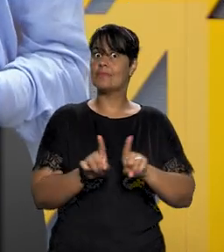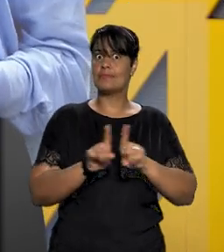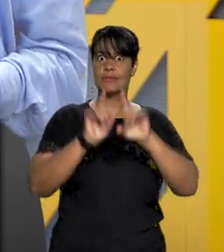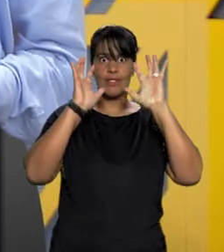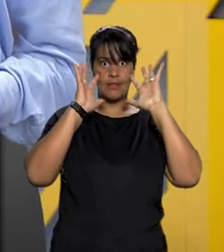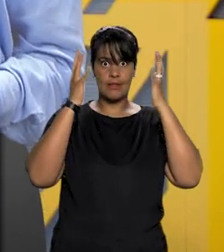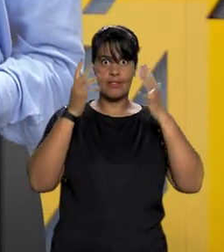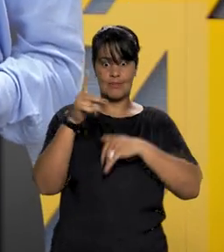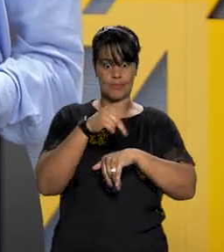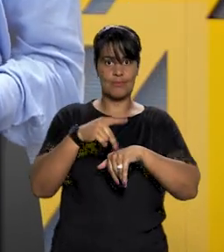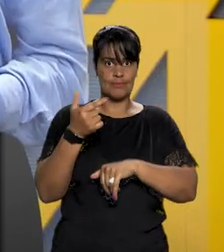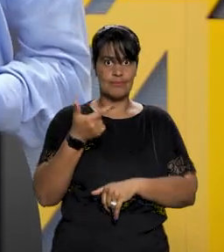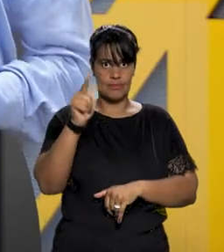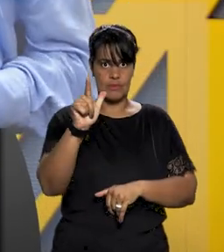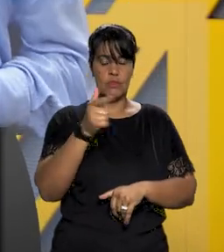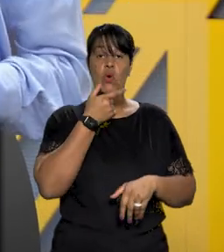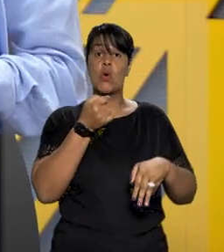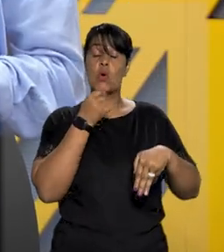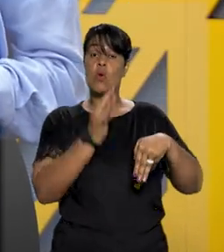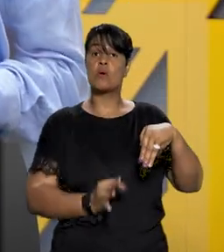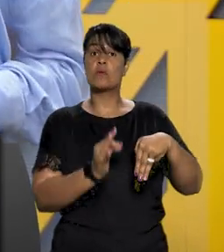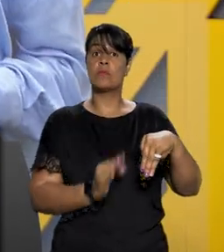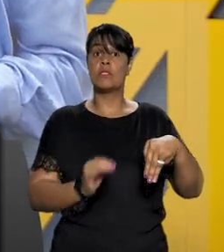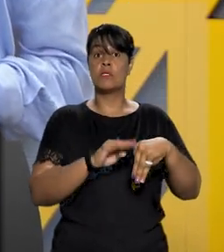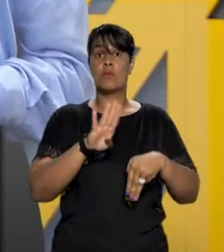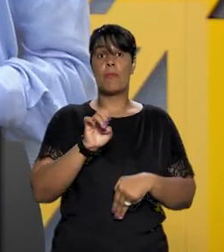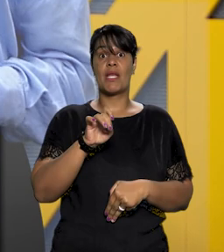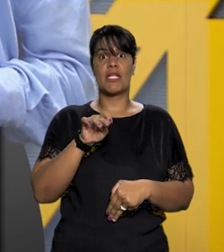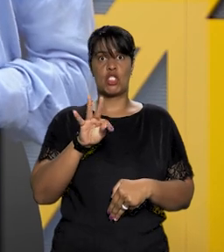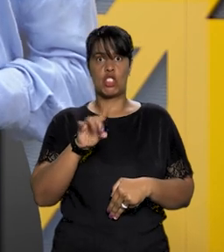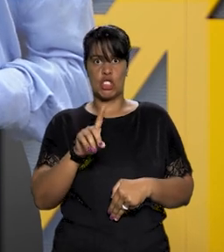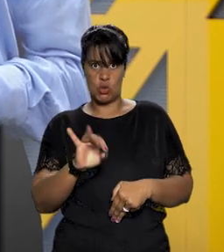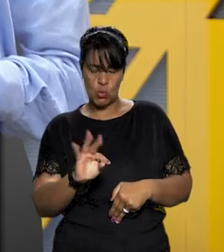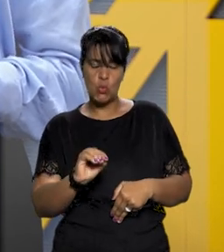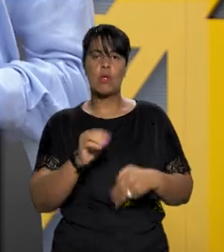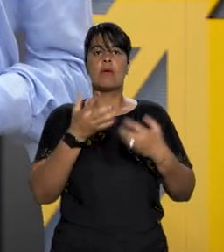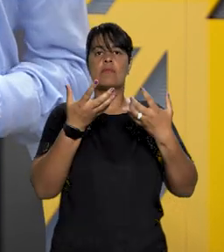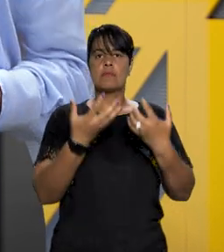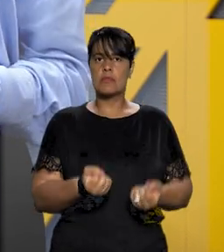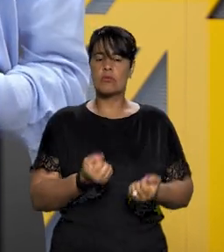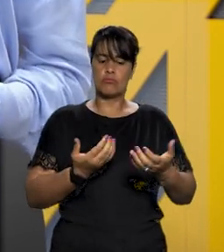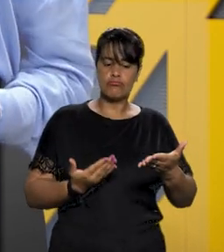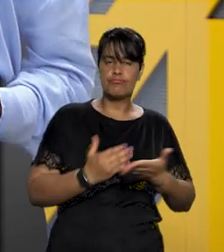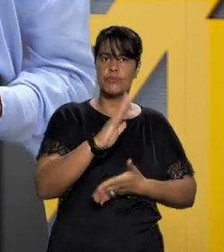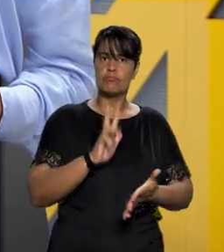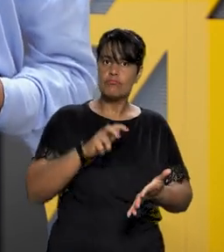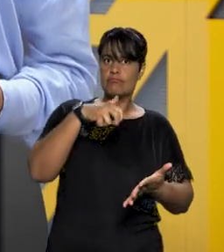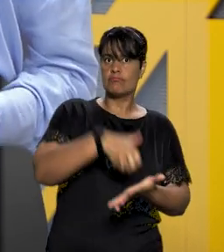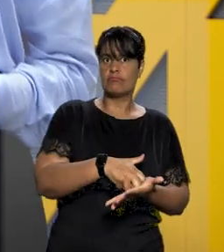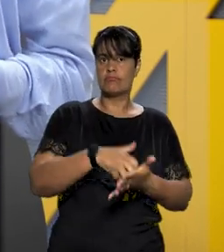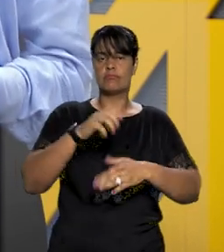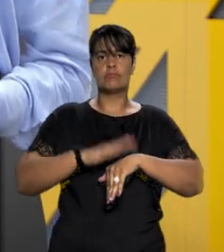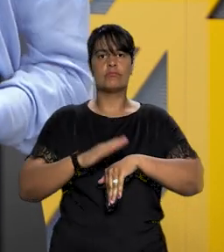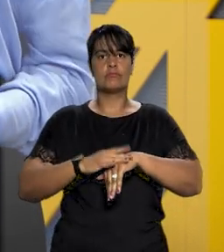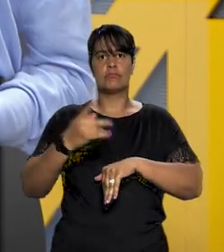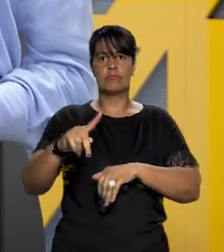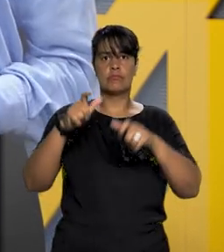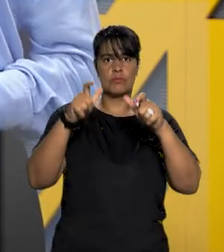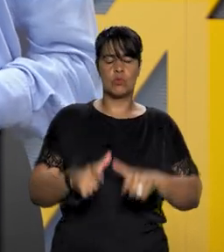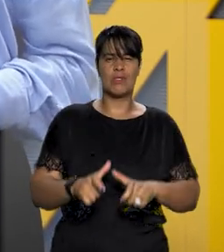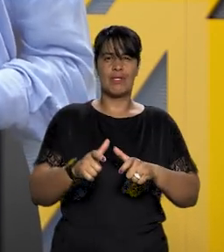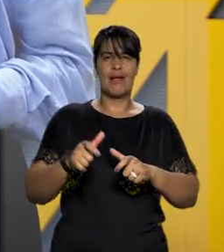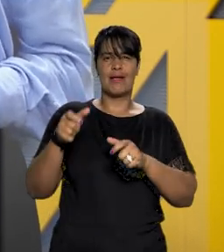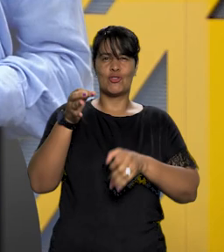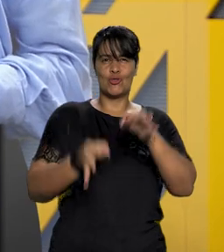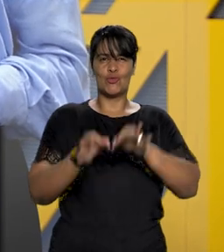decisão estrangeira, o ministro Benedito Gonçalves homologou a condenação proferida pelo Tribunal Arbitral